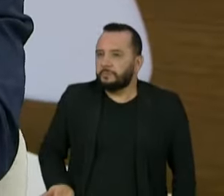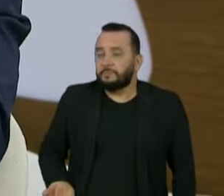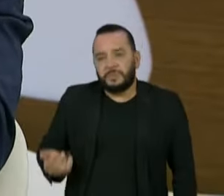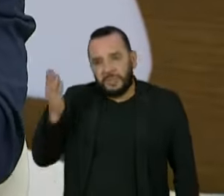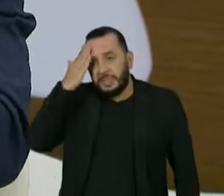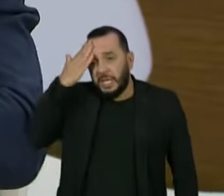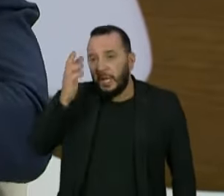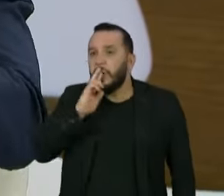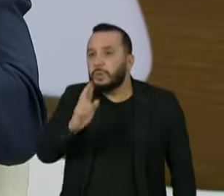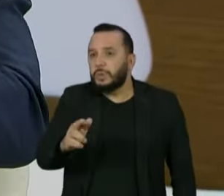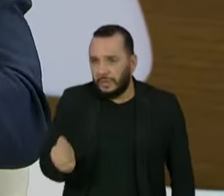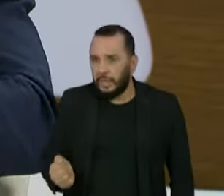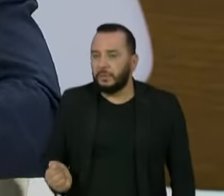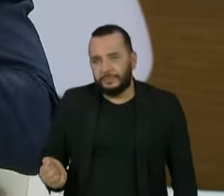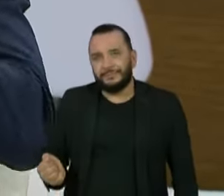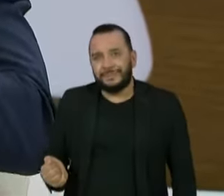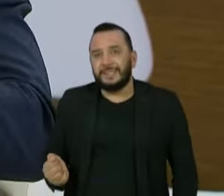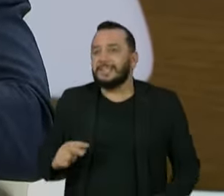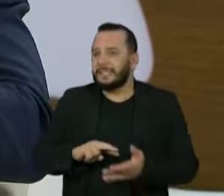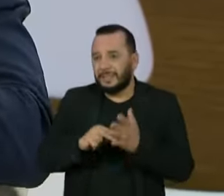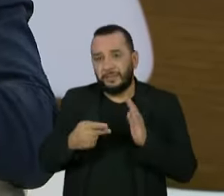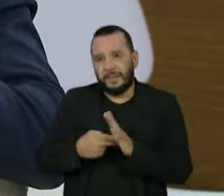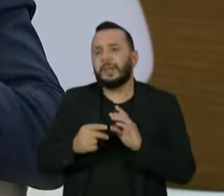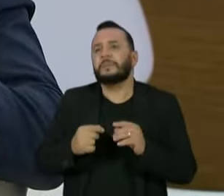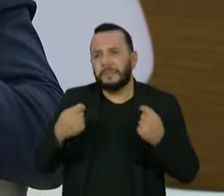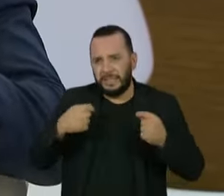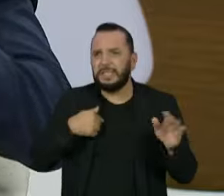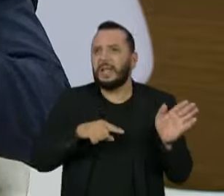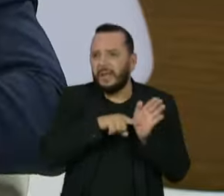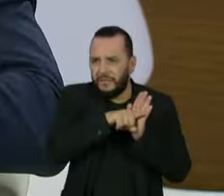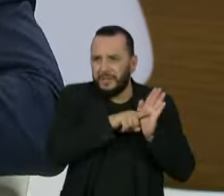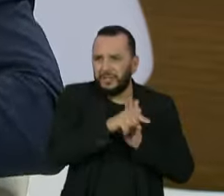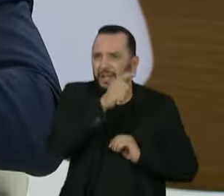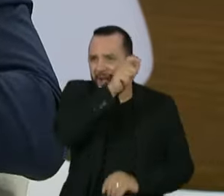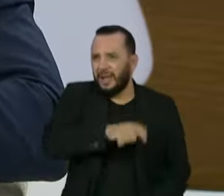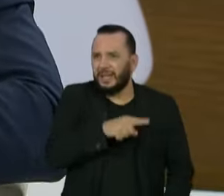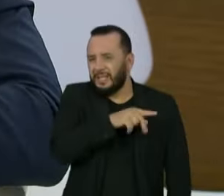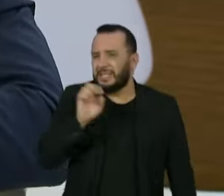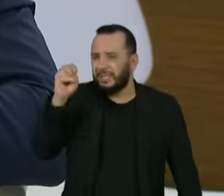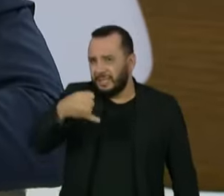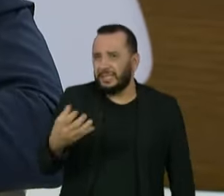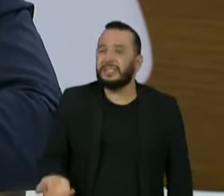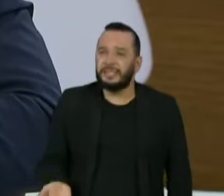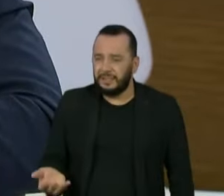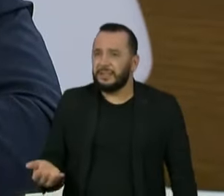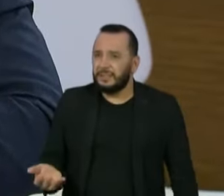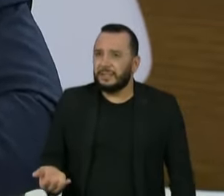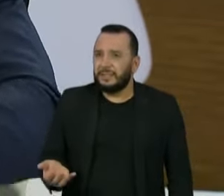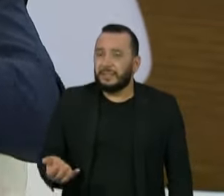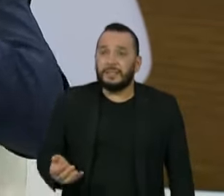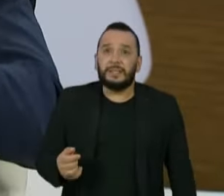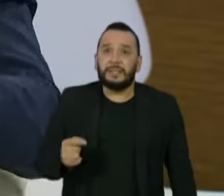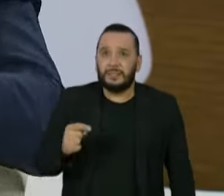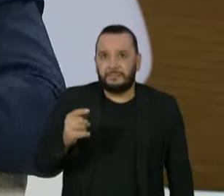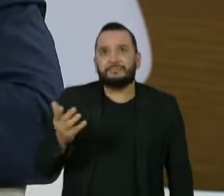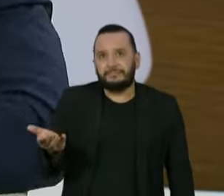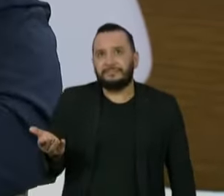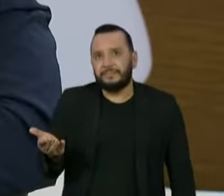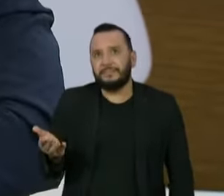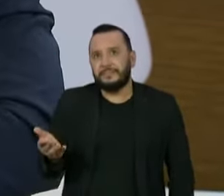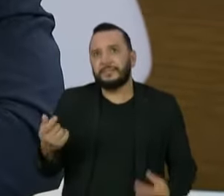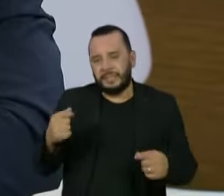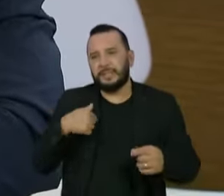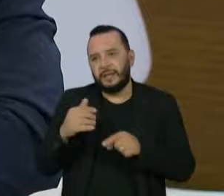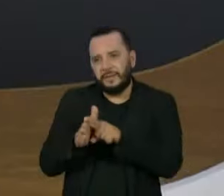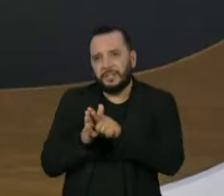resultado, logo impõe-se um indiciamento, veja, aqui vigora o princípio do indúbio pró-societar. Então, tem que